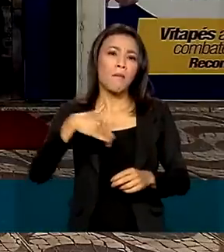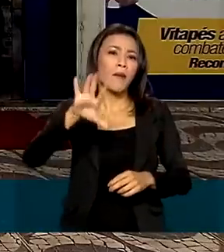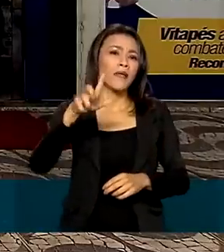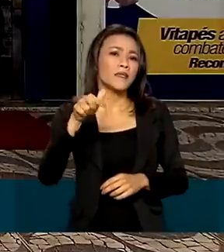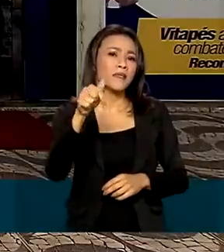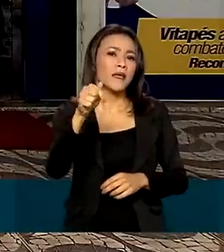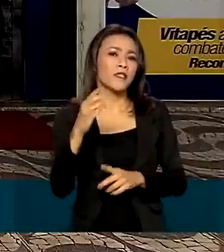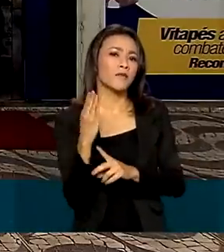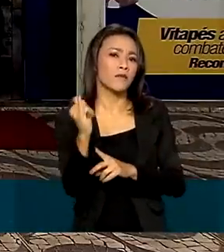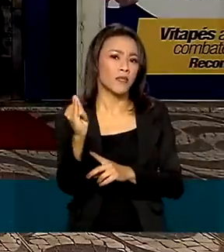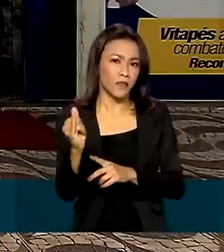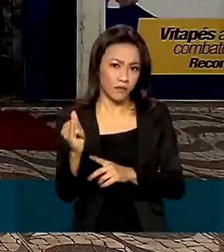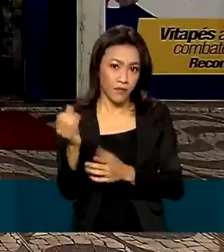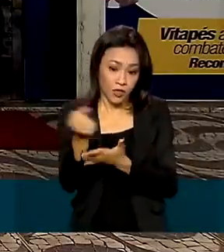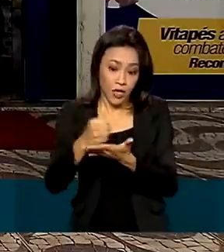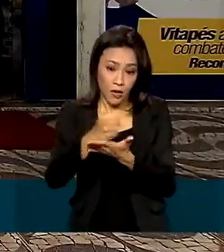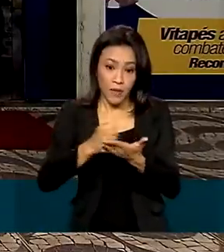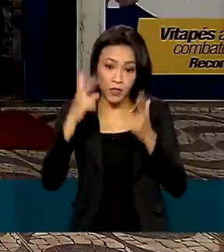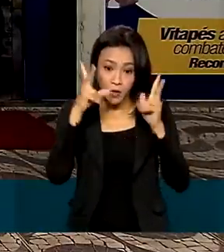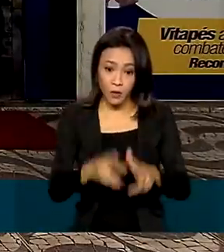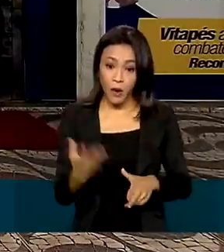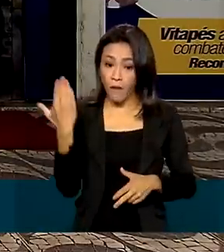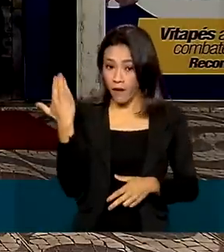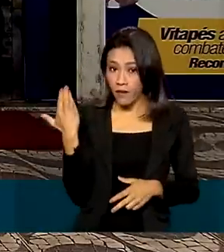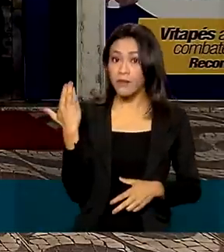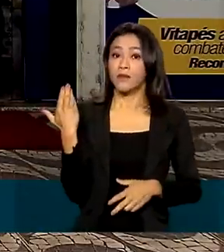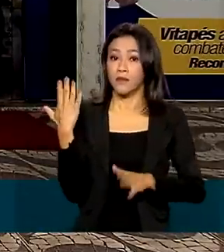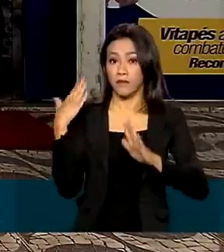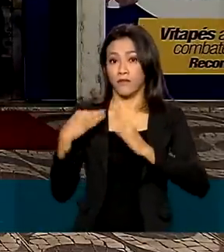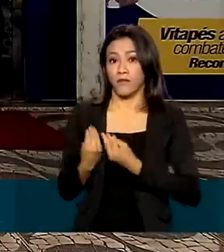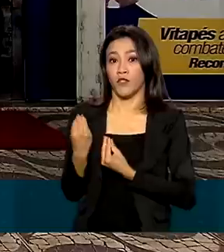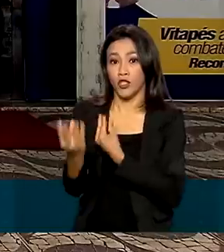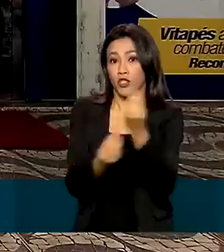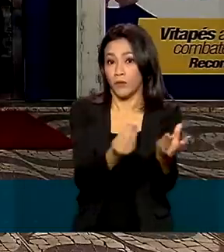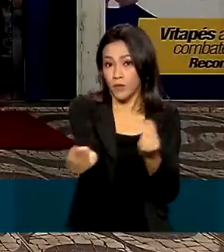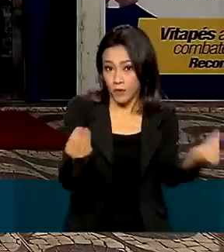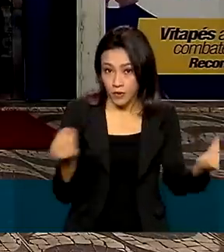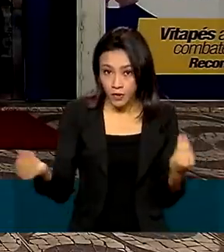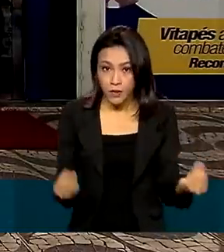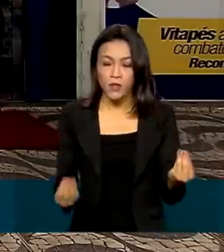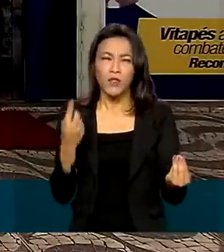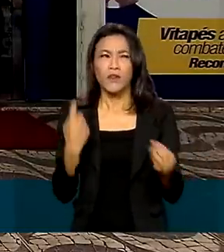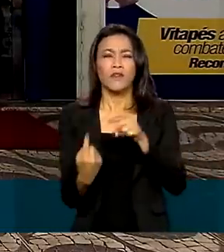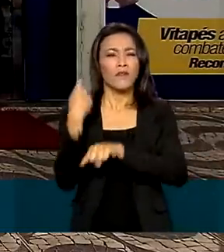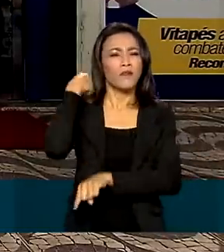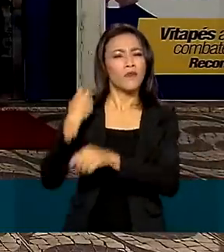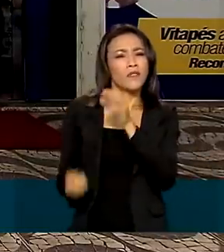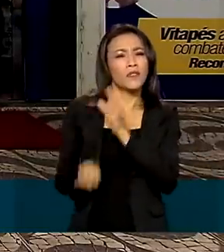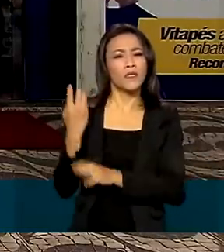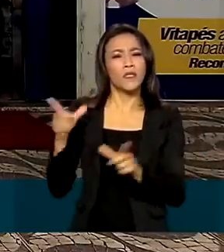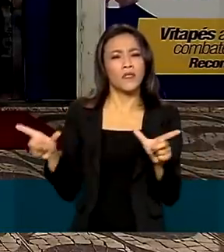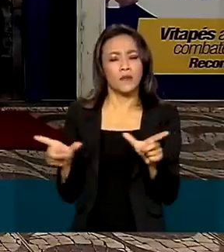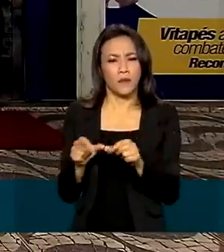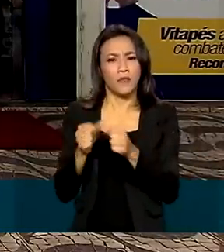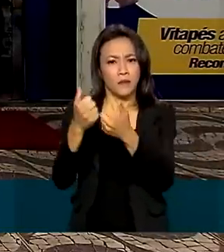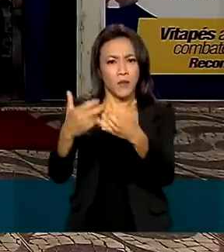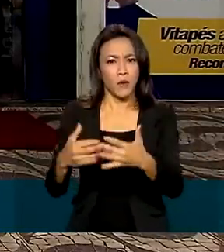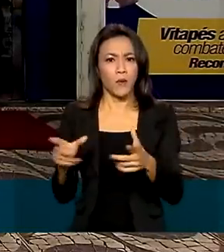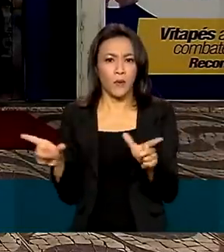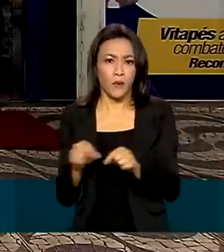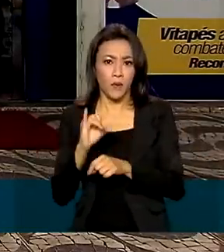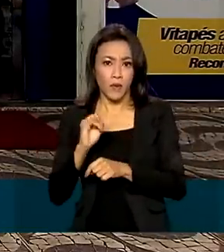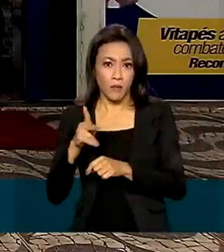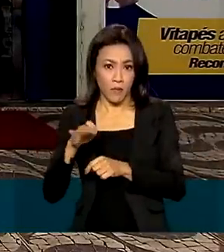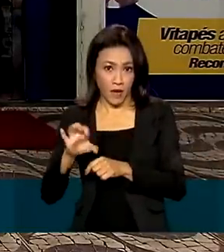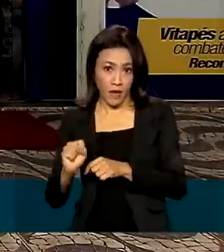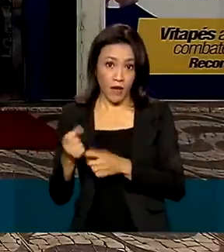remédios em estabelecimentos como esse. Segundo o IPEA, desde que foi criada em 2004, a iniciativa economizou aos